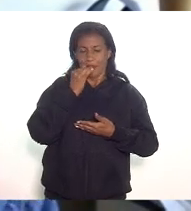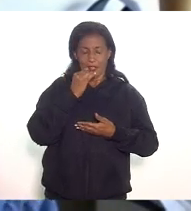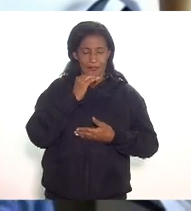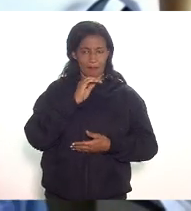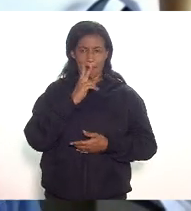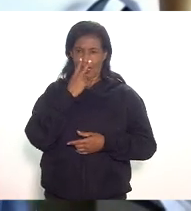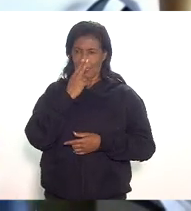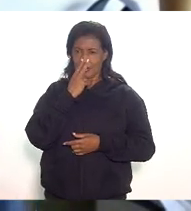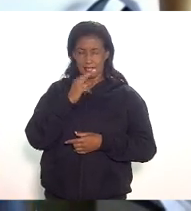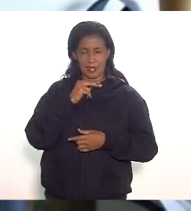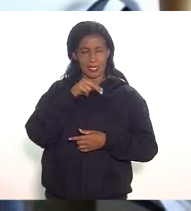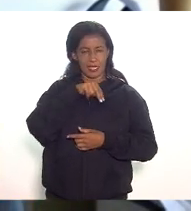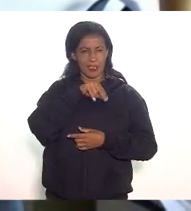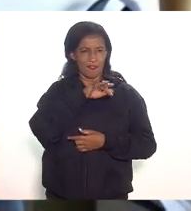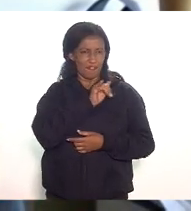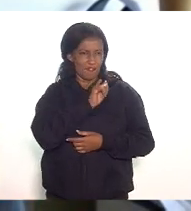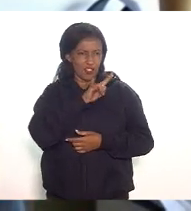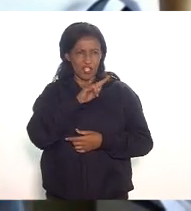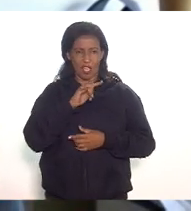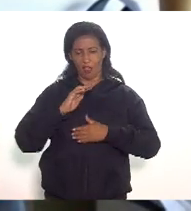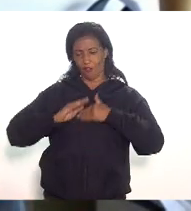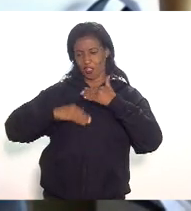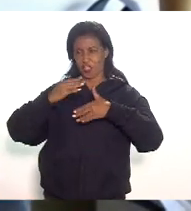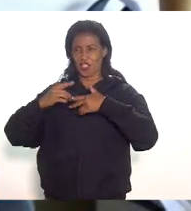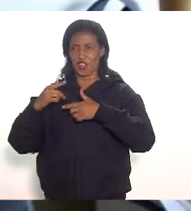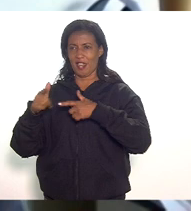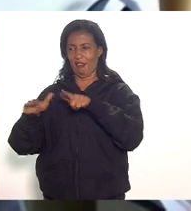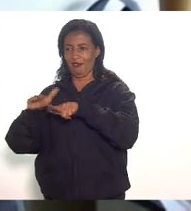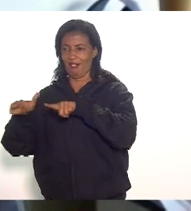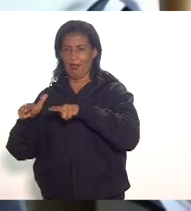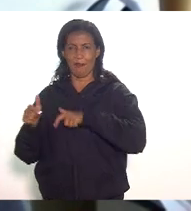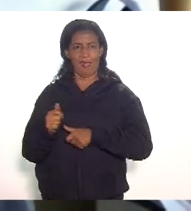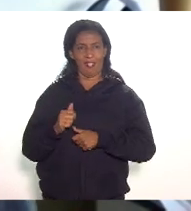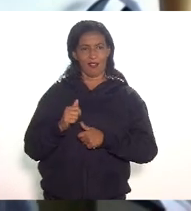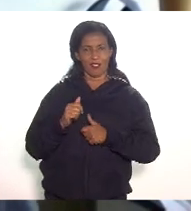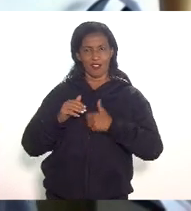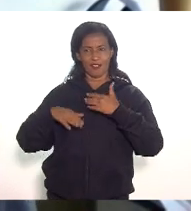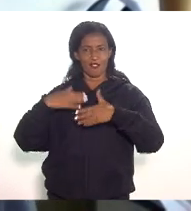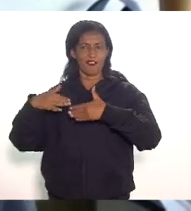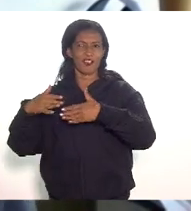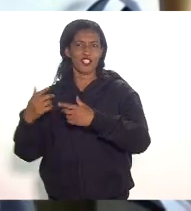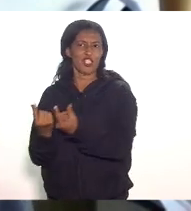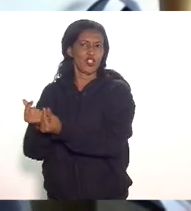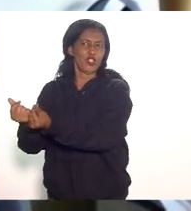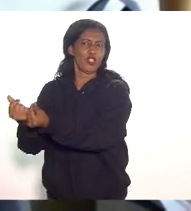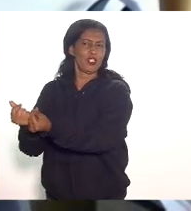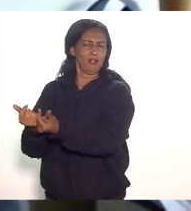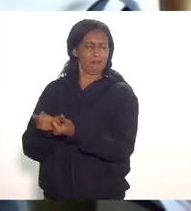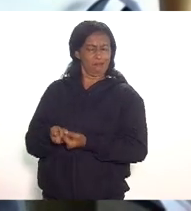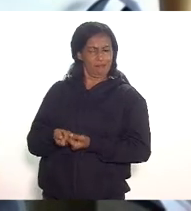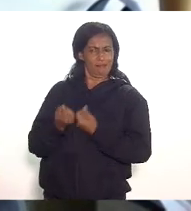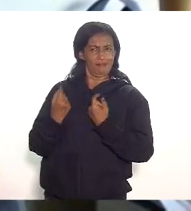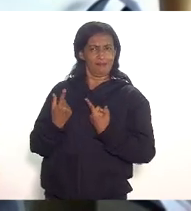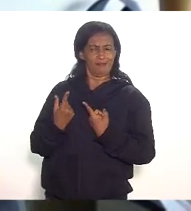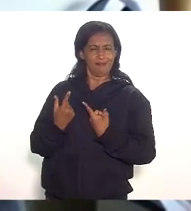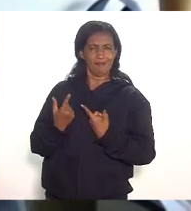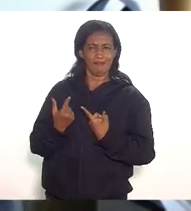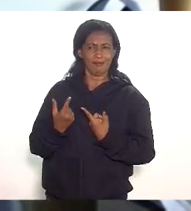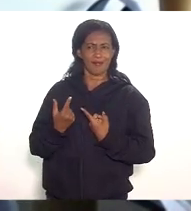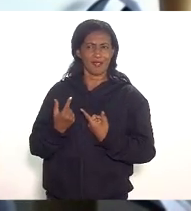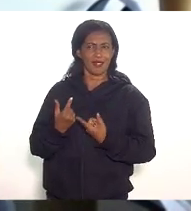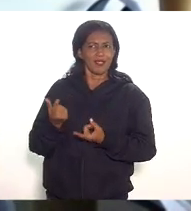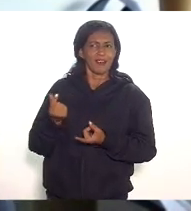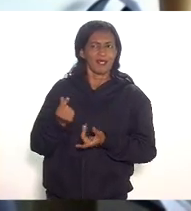todos vão dizer isso só precisa saber se o emprego e a renda que vai ser gerado que